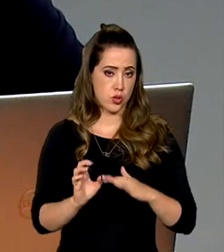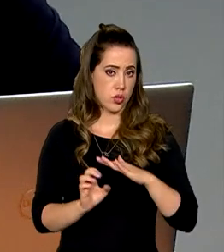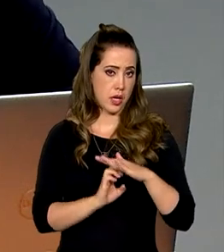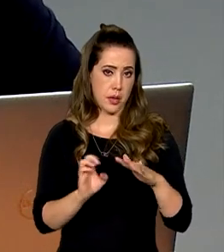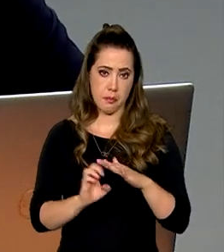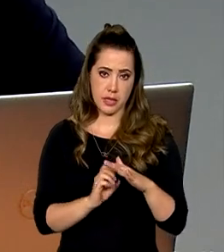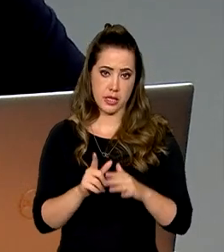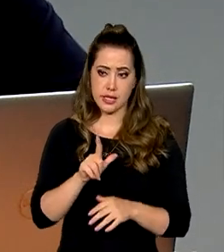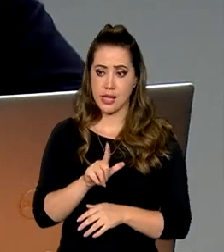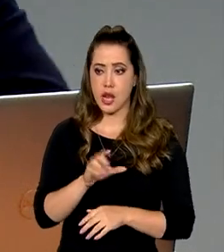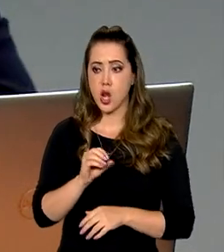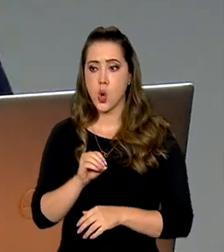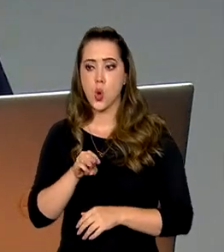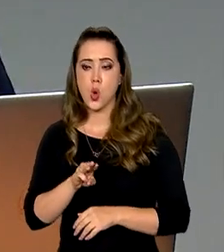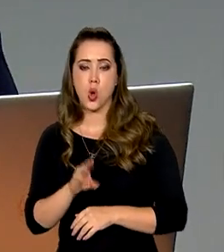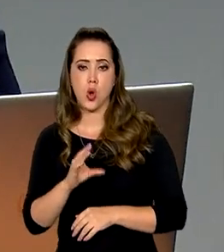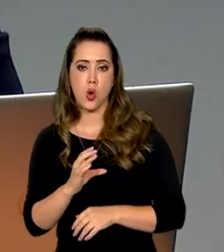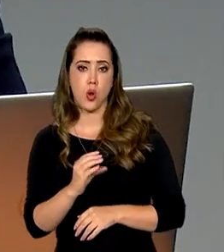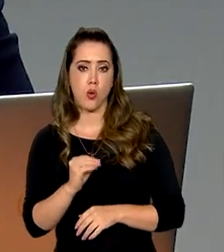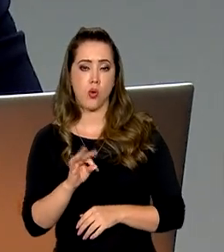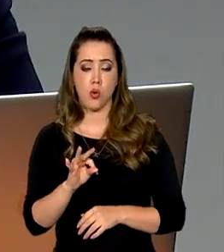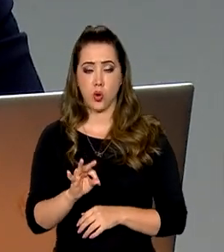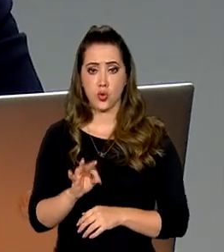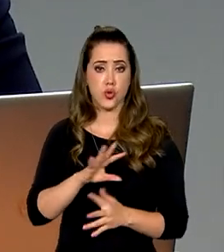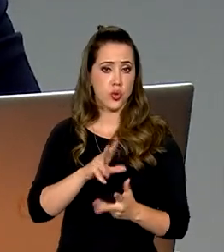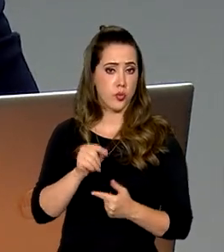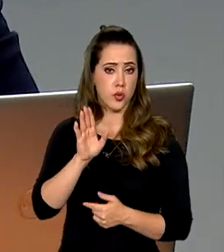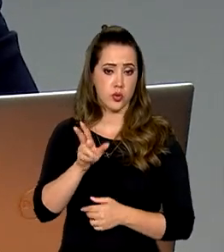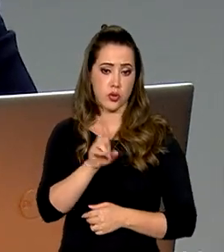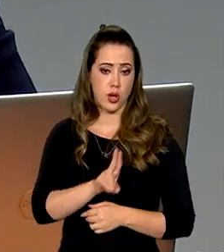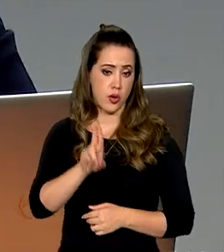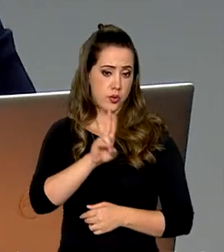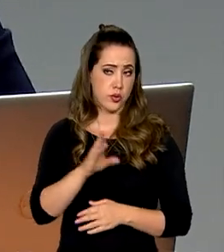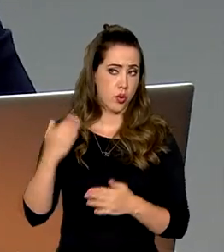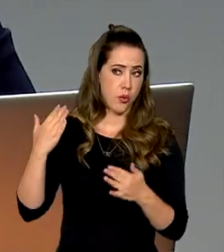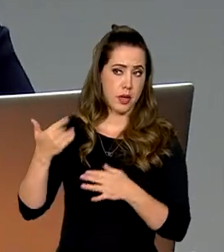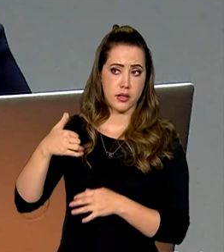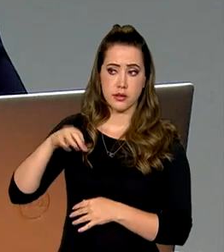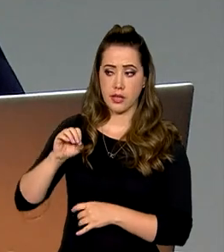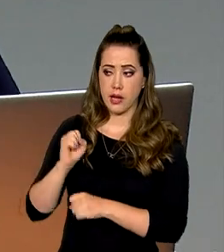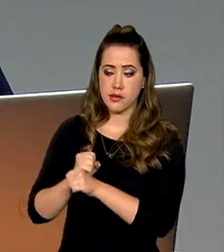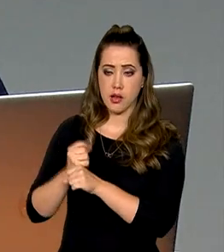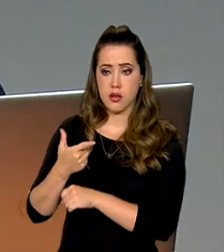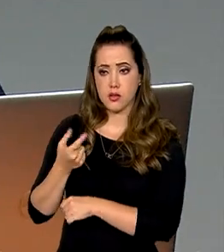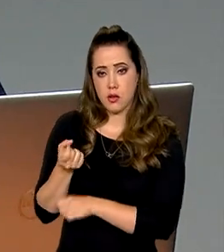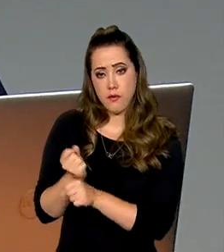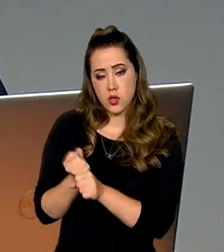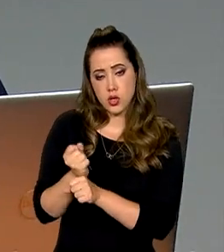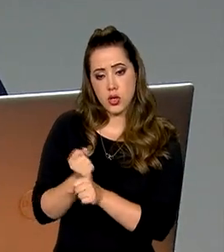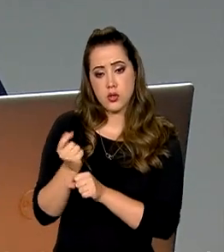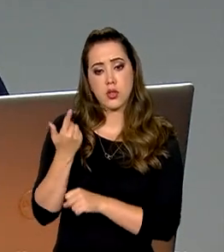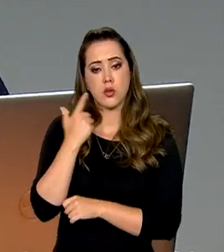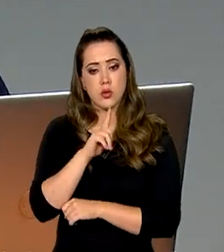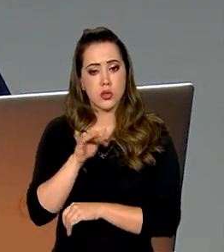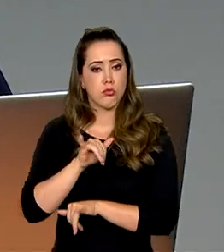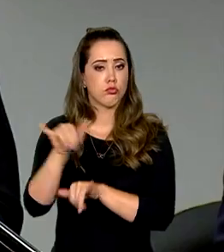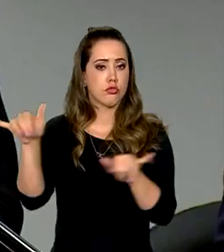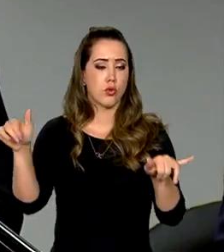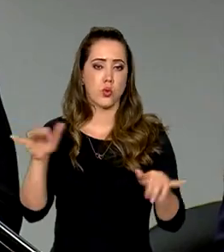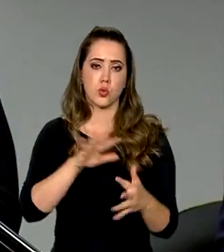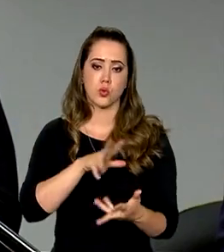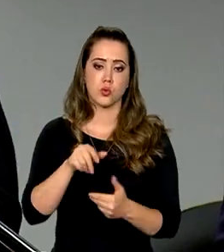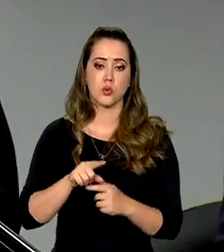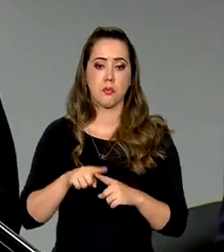cost que o mundo já fez nos últimos 10, 20 anos e que foi responsável pela massificação do transporte aéreo no mundo.